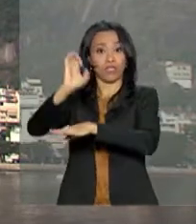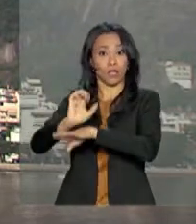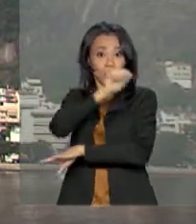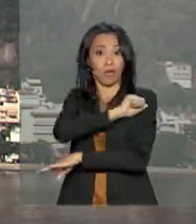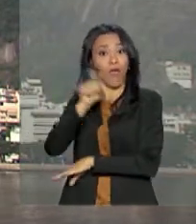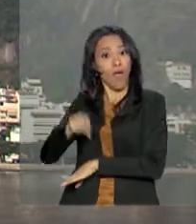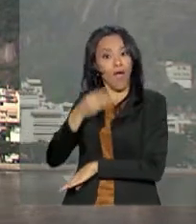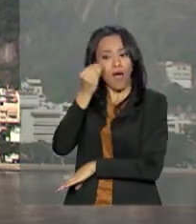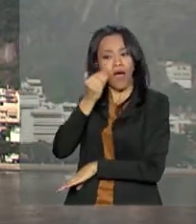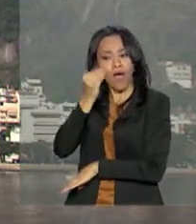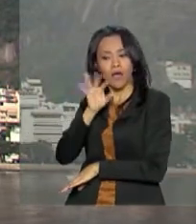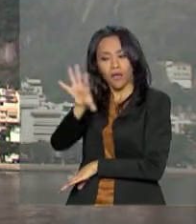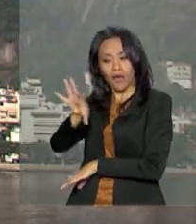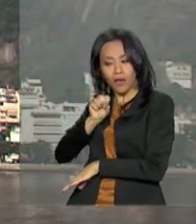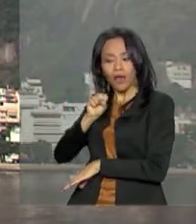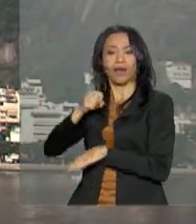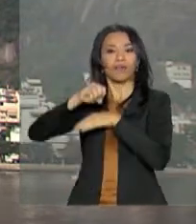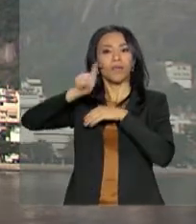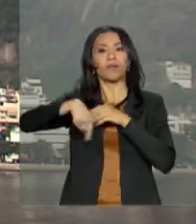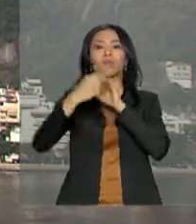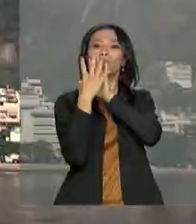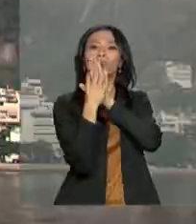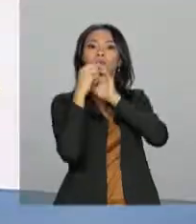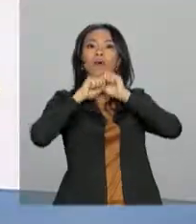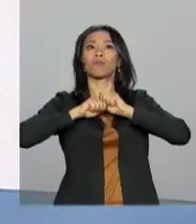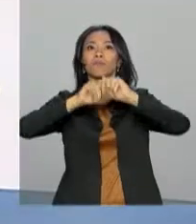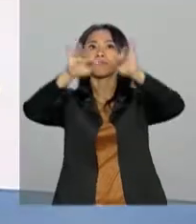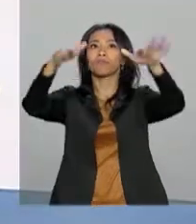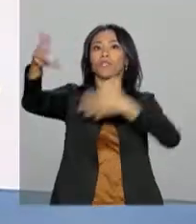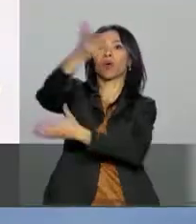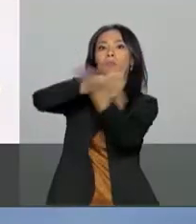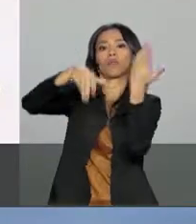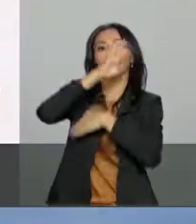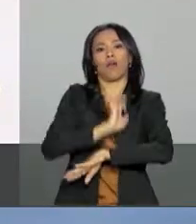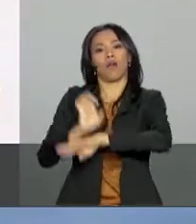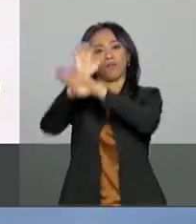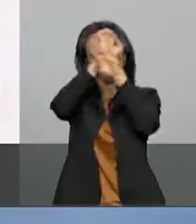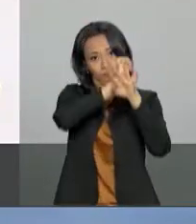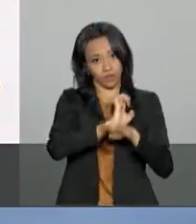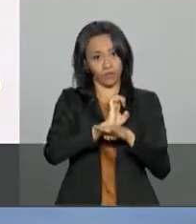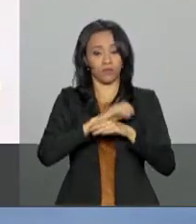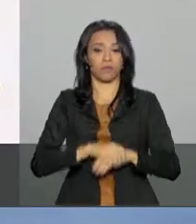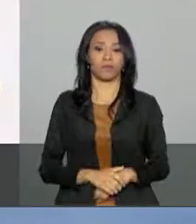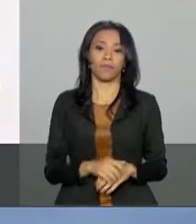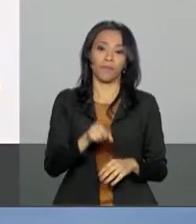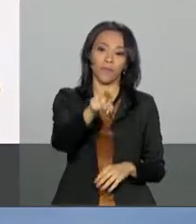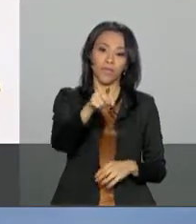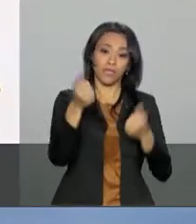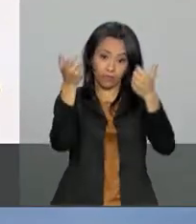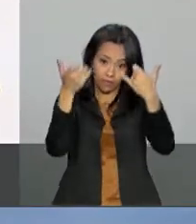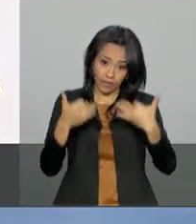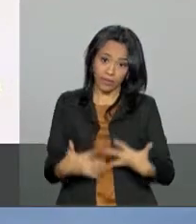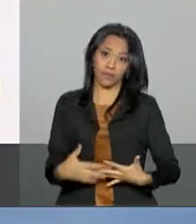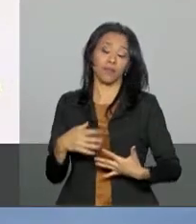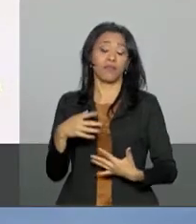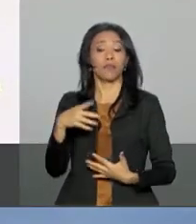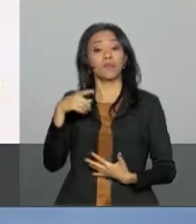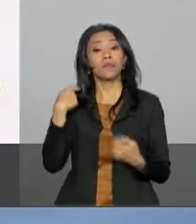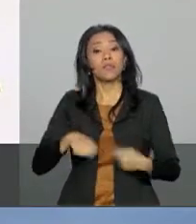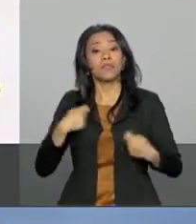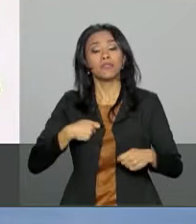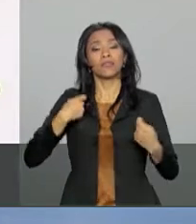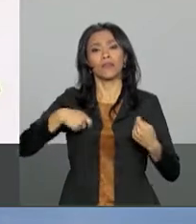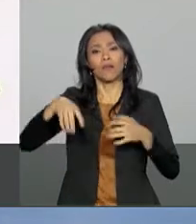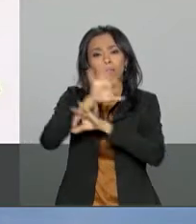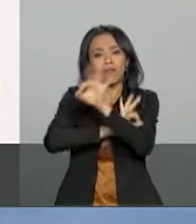ser compartilhado com os outros estados. Agora o que nós estamos tratando de fazer é uma reestruturação de todo o